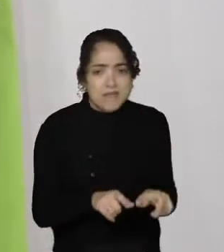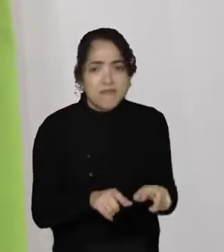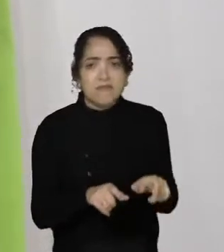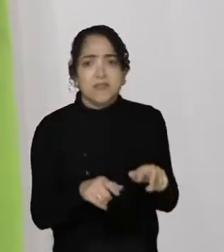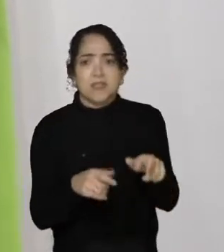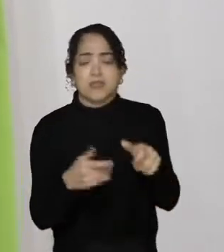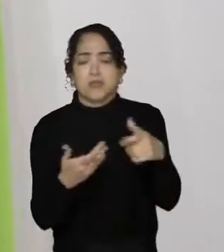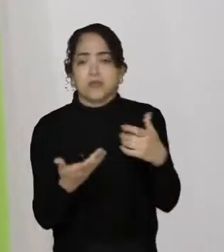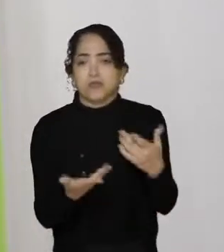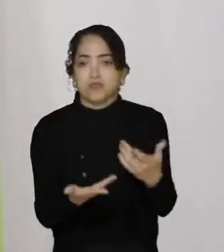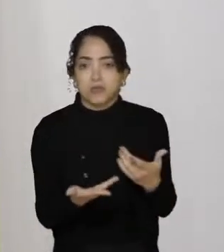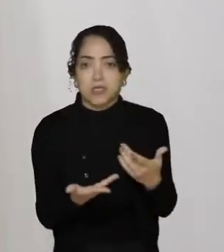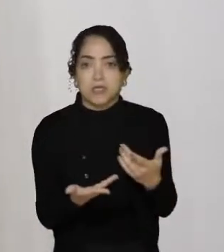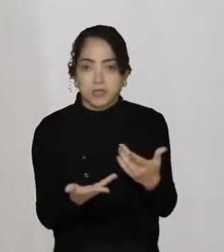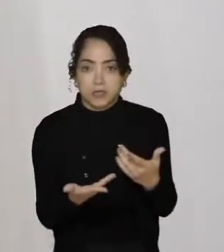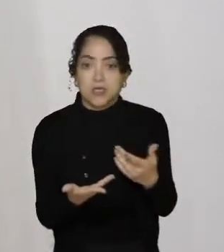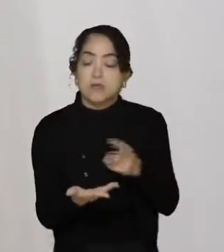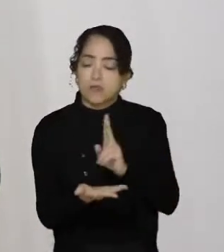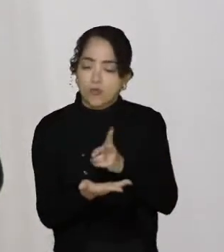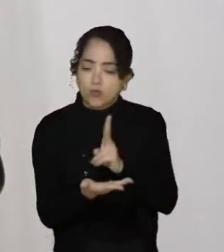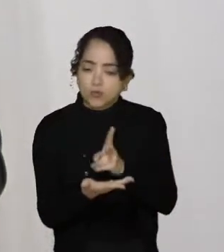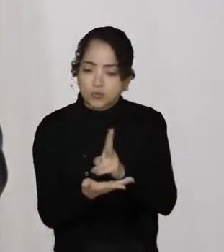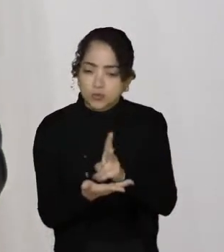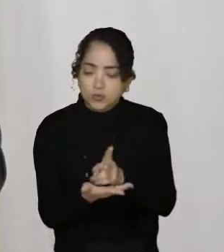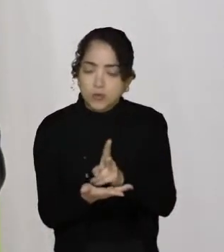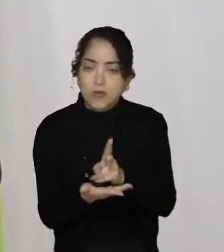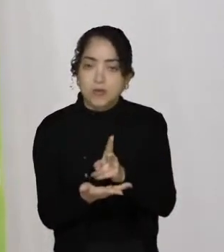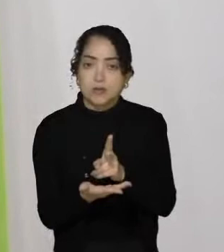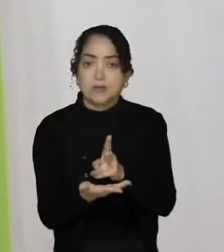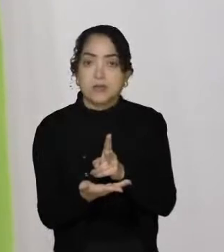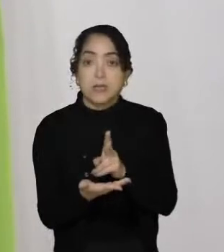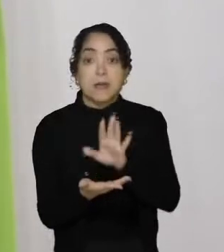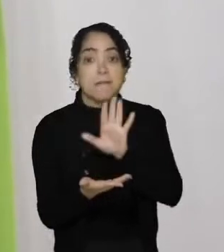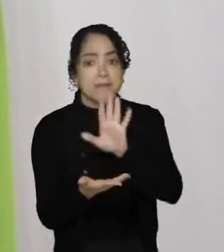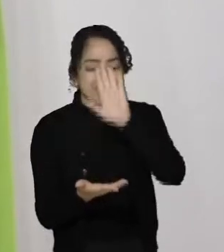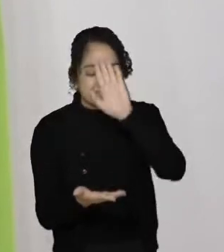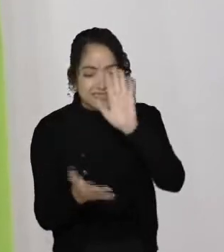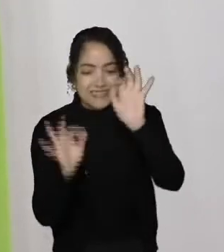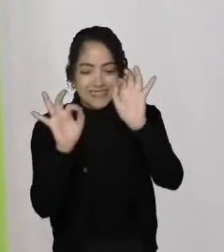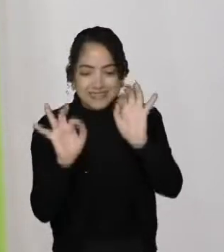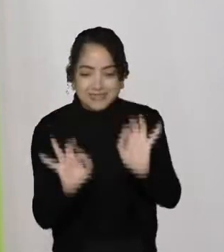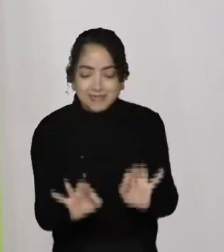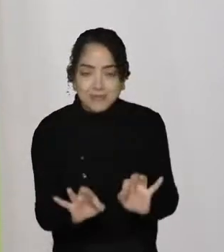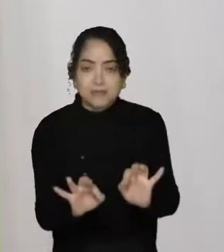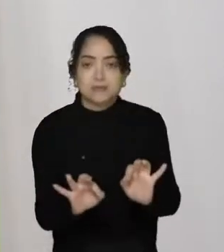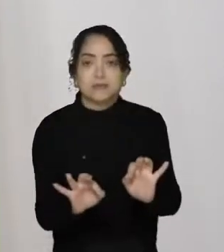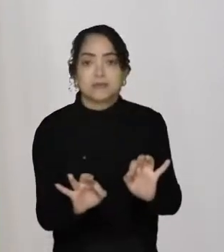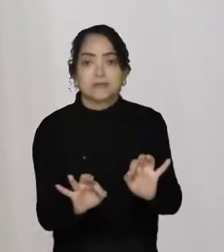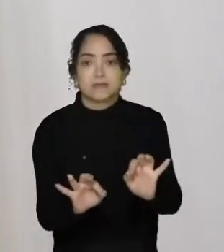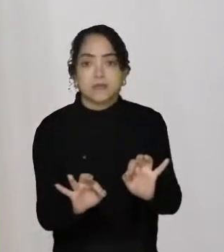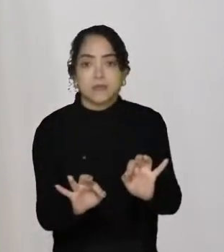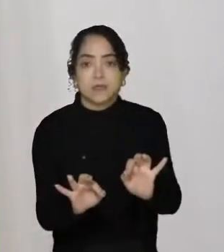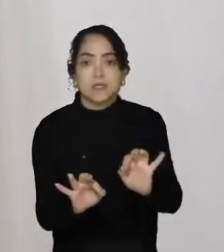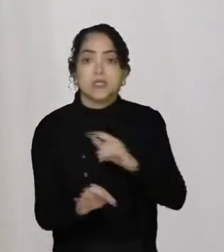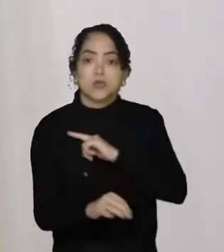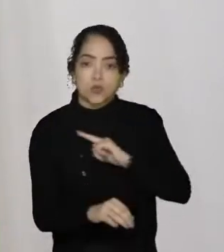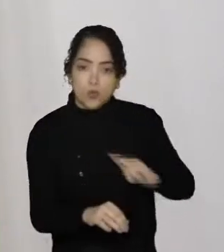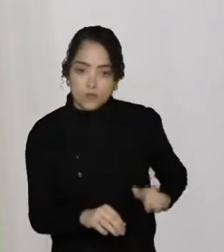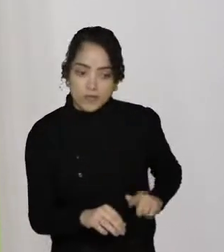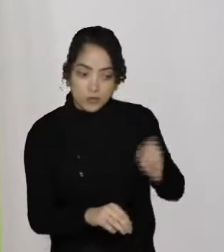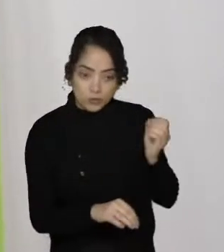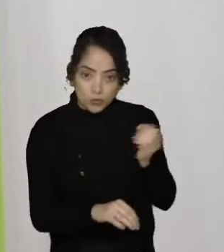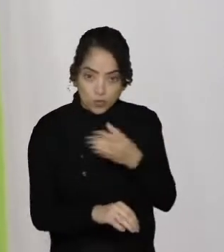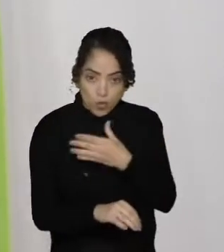ninguém. E assim continuará sendo. Mas eu tenho certeza que o governador Jordinho Mello